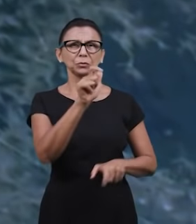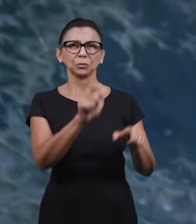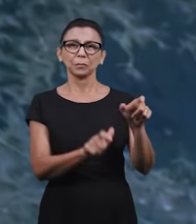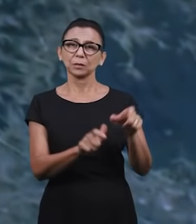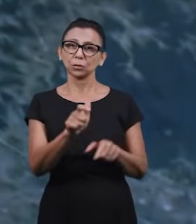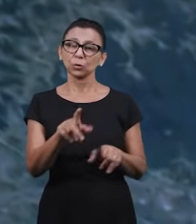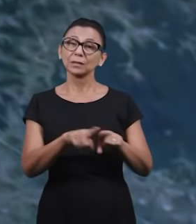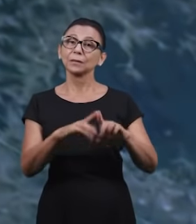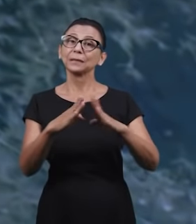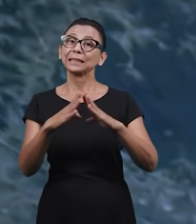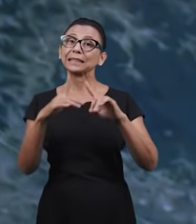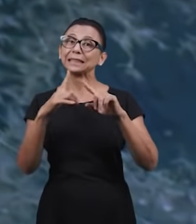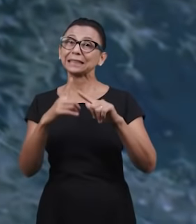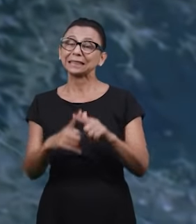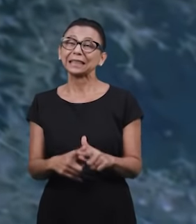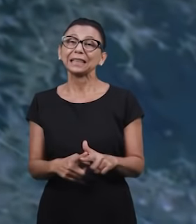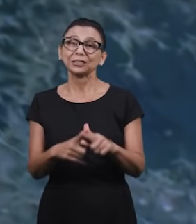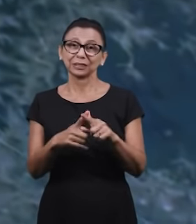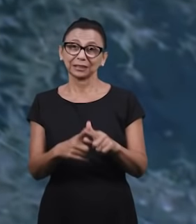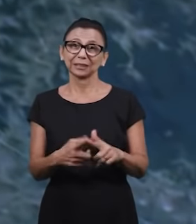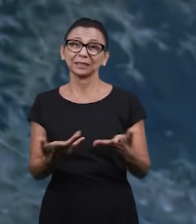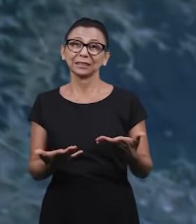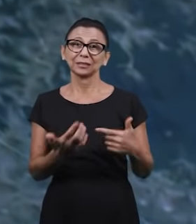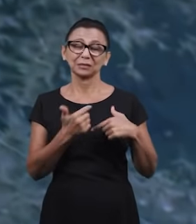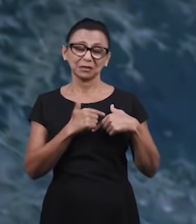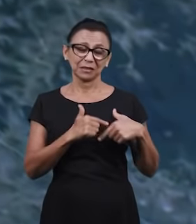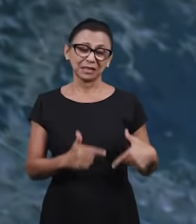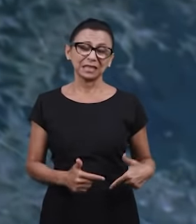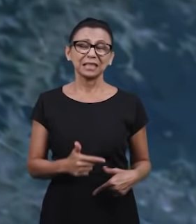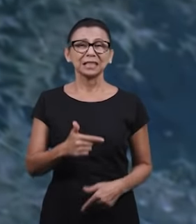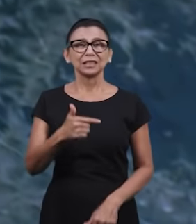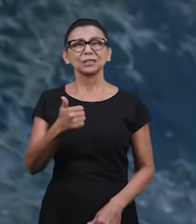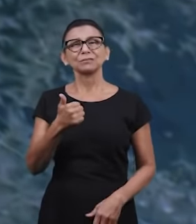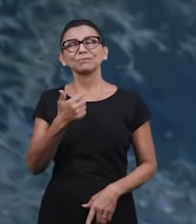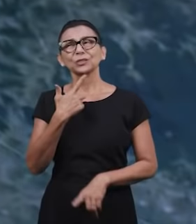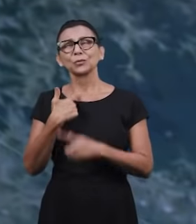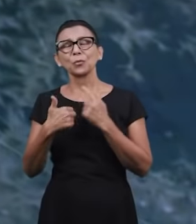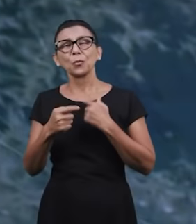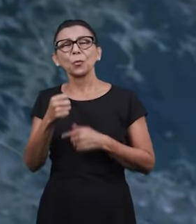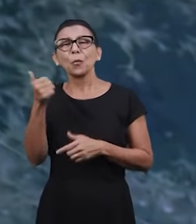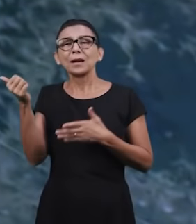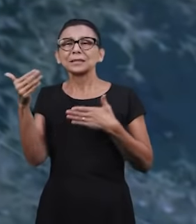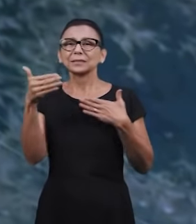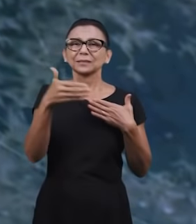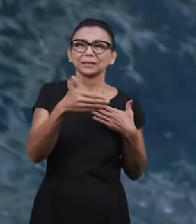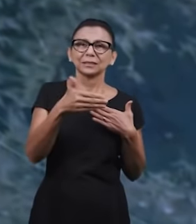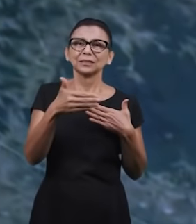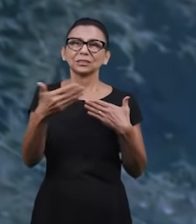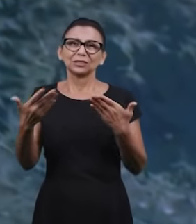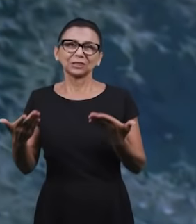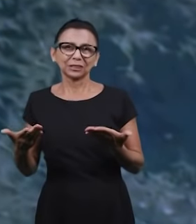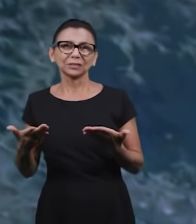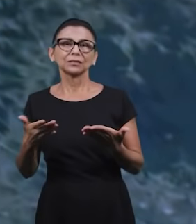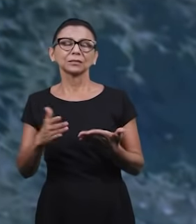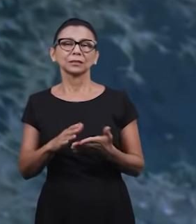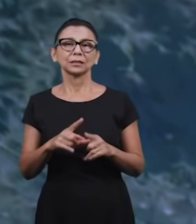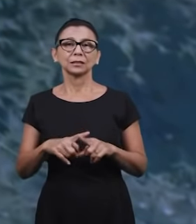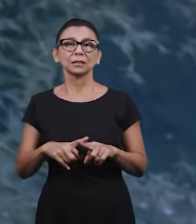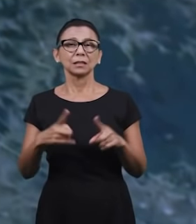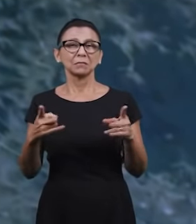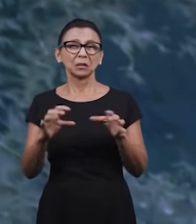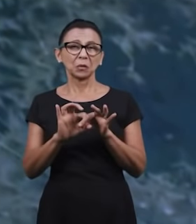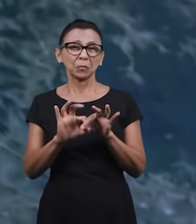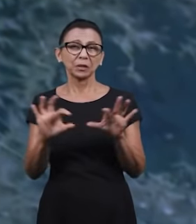em muitas congregações, porque não estão podendo se reunir presencialmente. Mesmo assim, os irmãos têm se